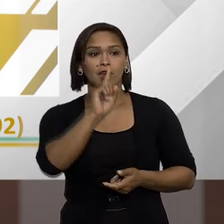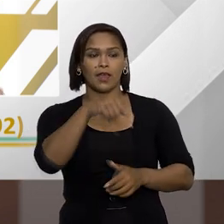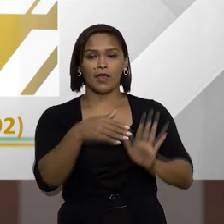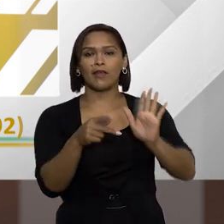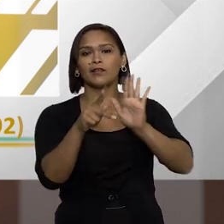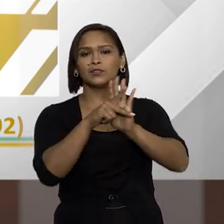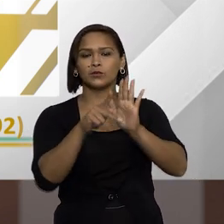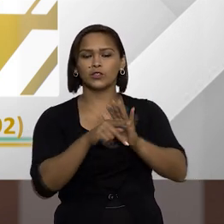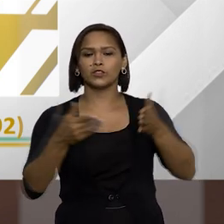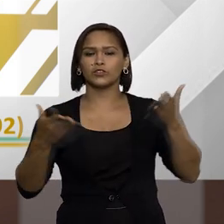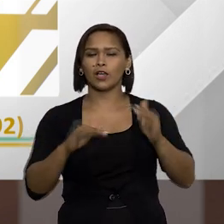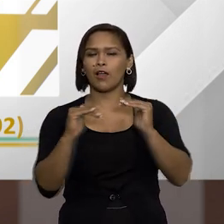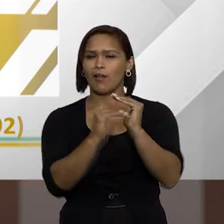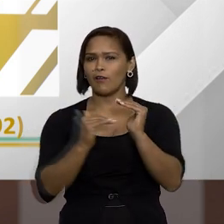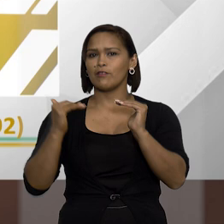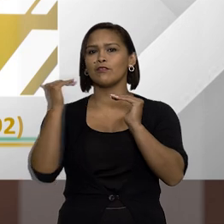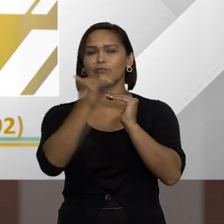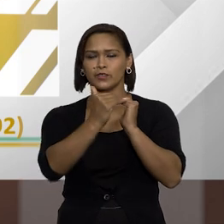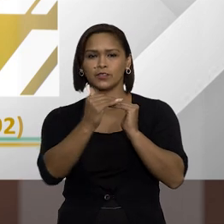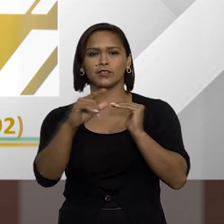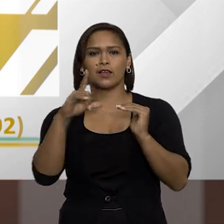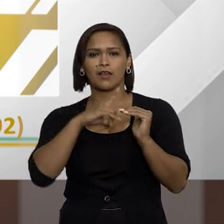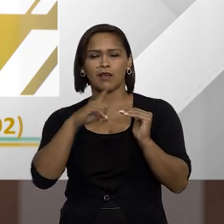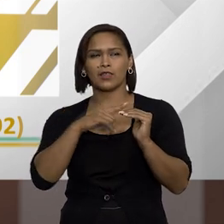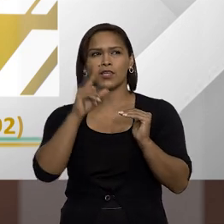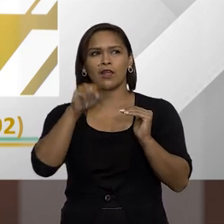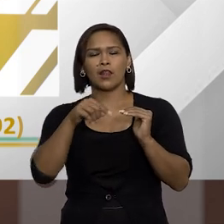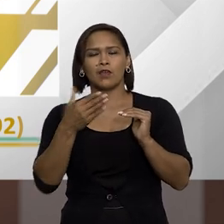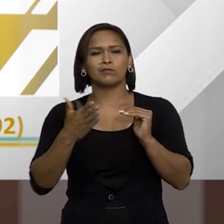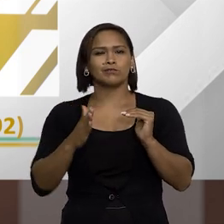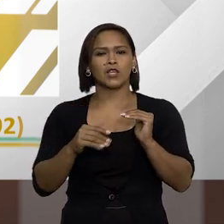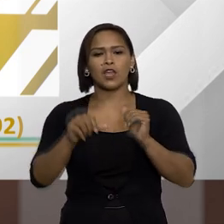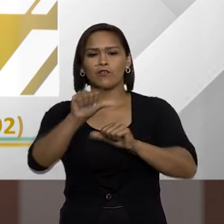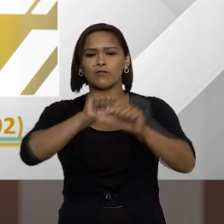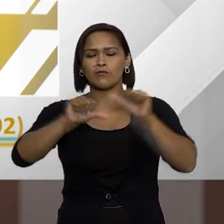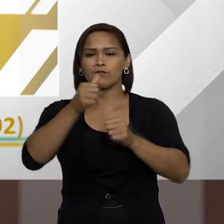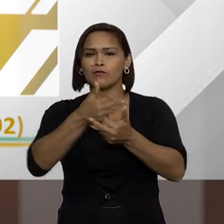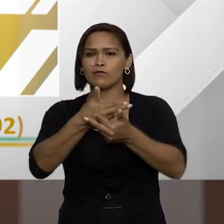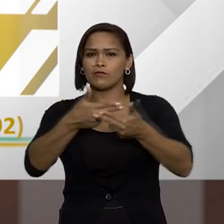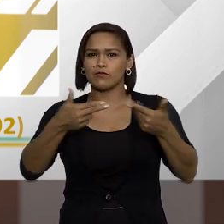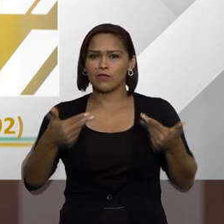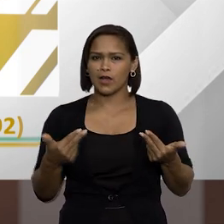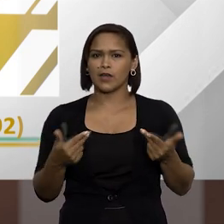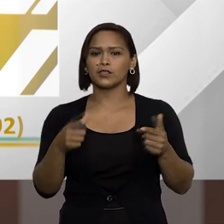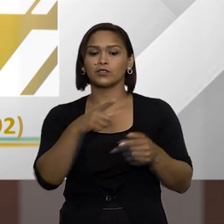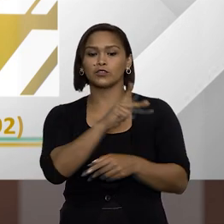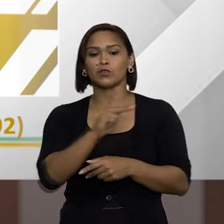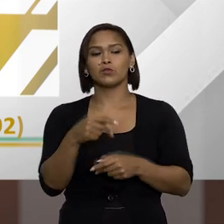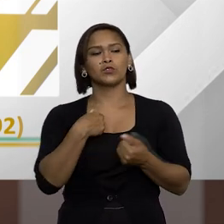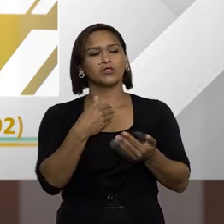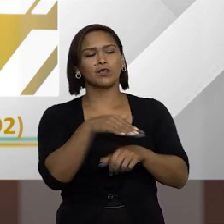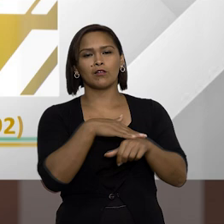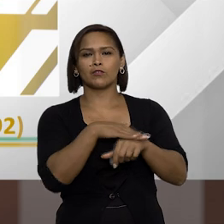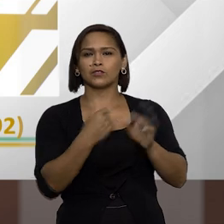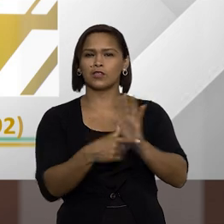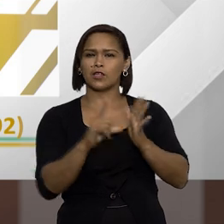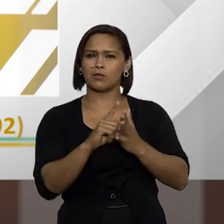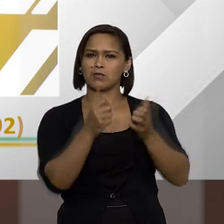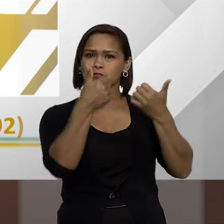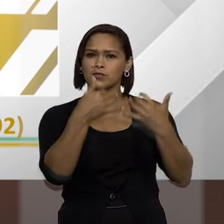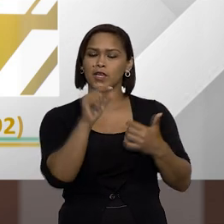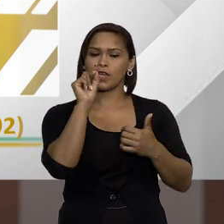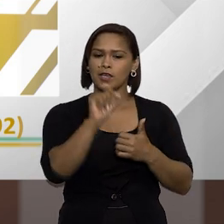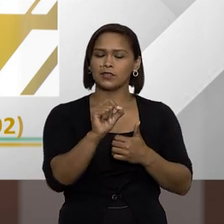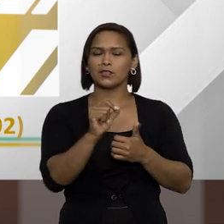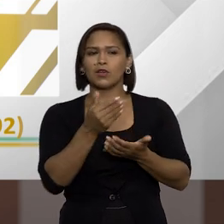É, esse projeto, ele já está bem avançado, né? Ele tem, assim, tantas mudanças que eu e o professor Daudi estávamos até conversando